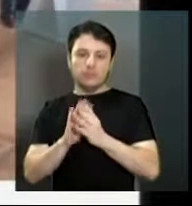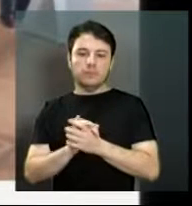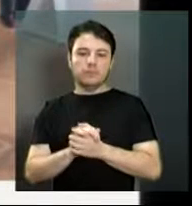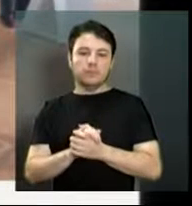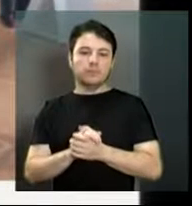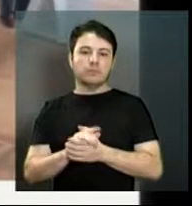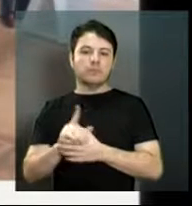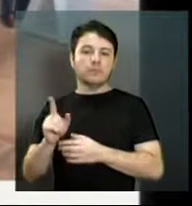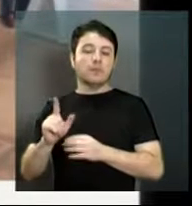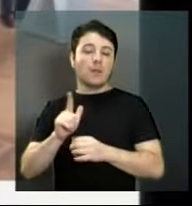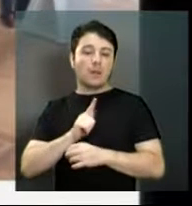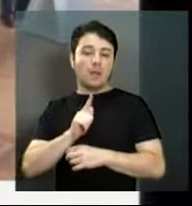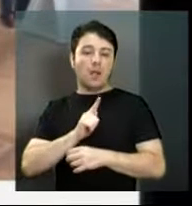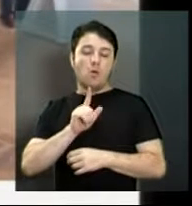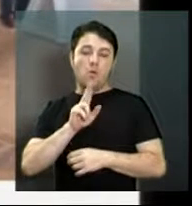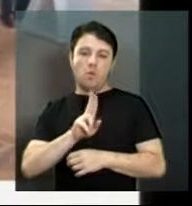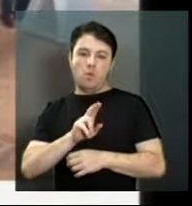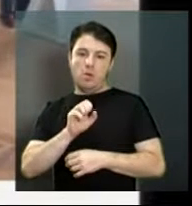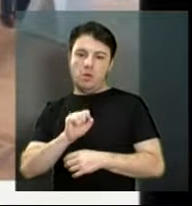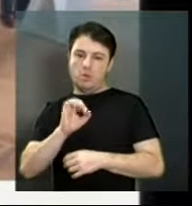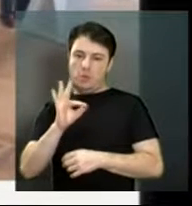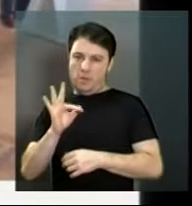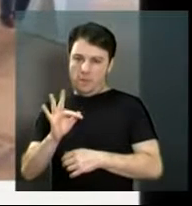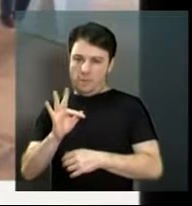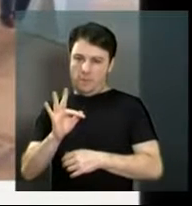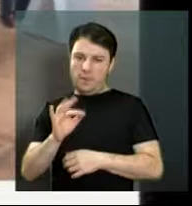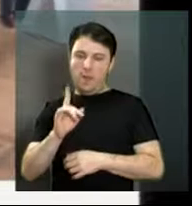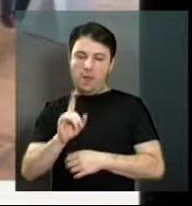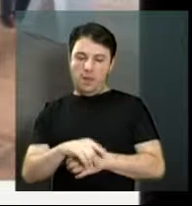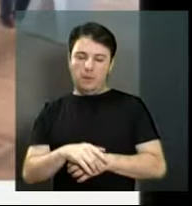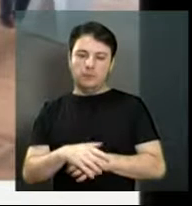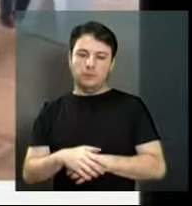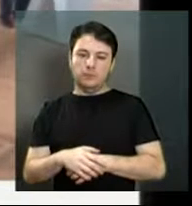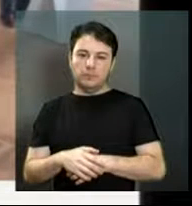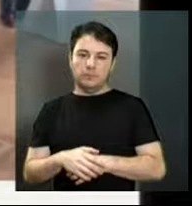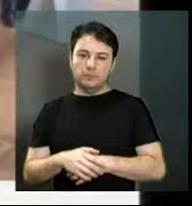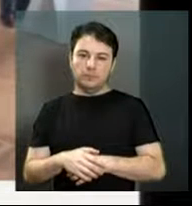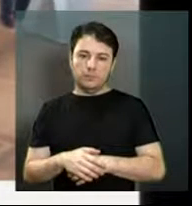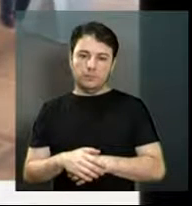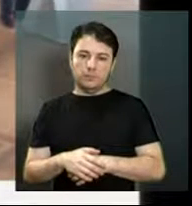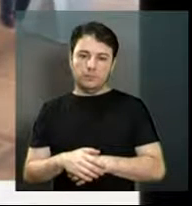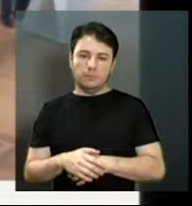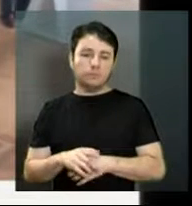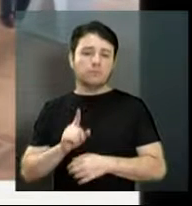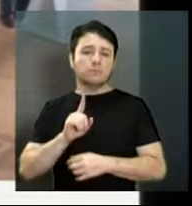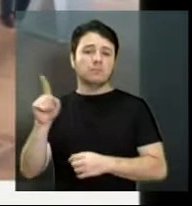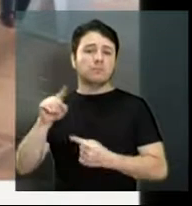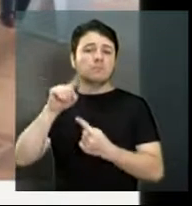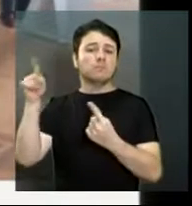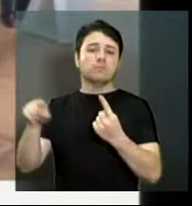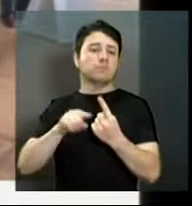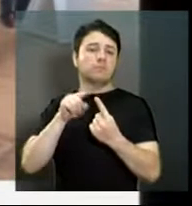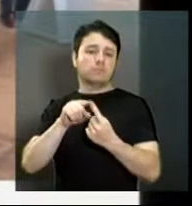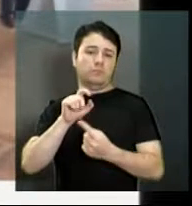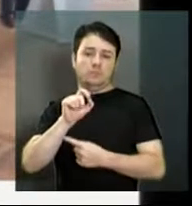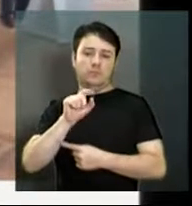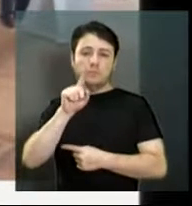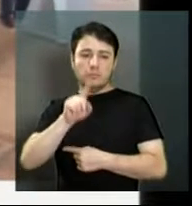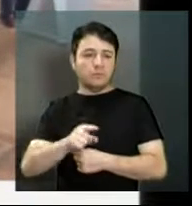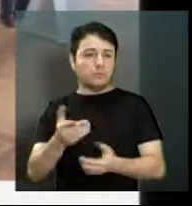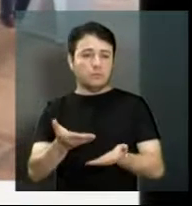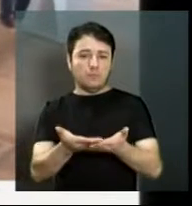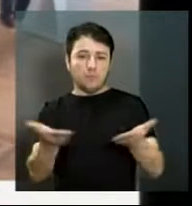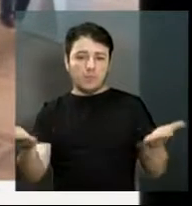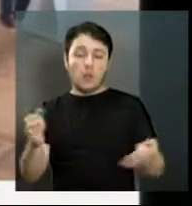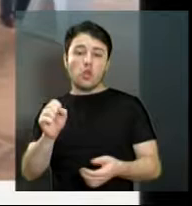de família USF, professor doutor Dimundo Juarez. O objetivo é atender pacientes do